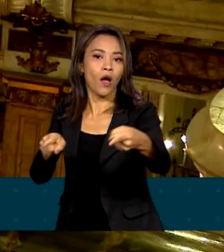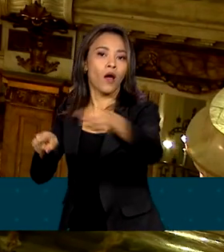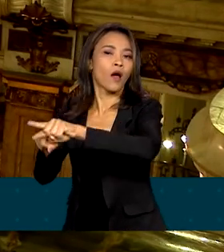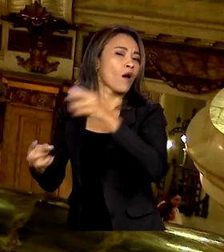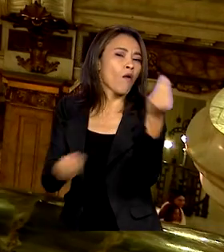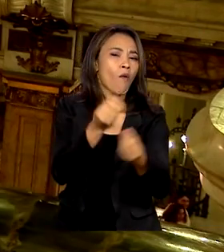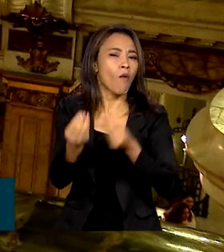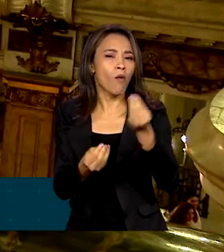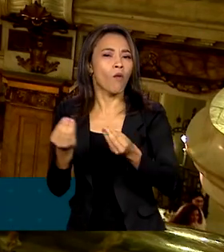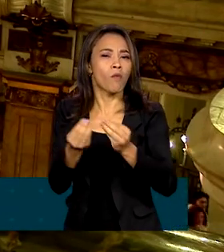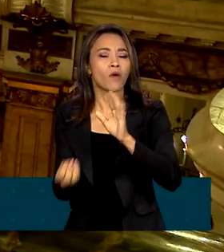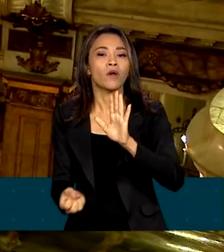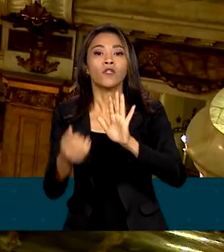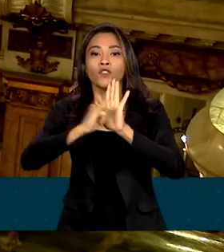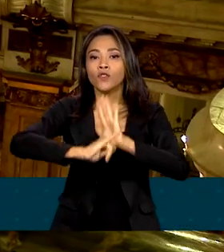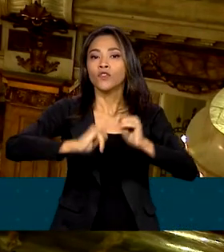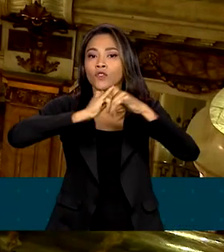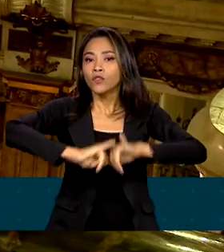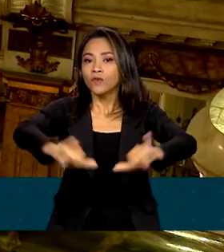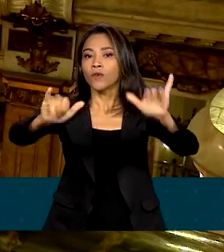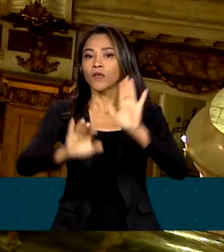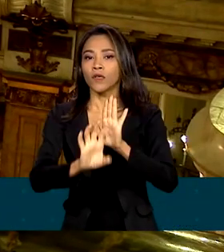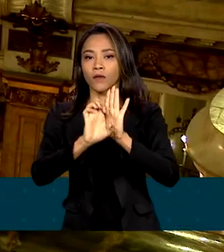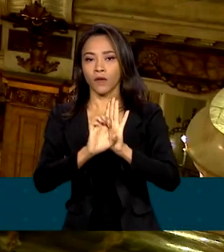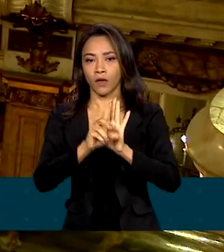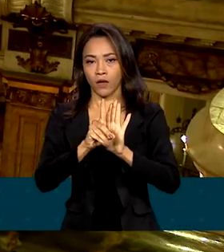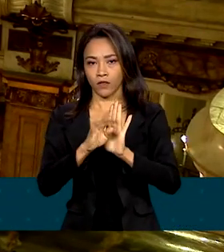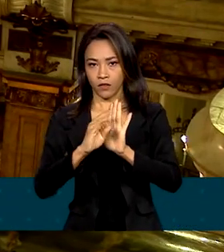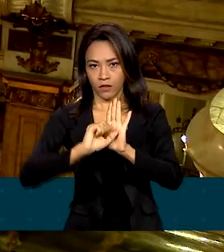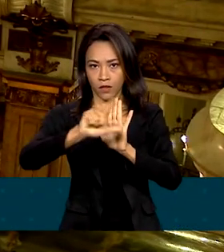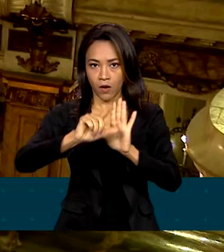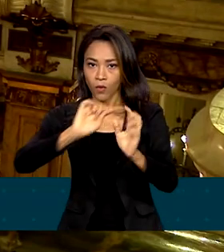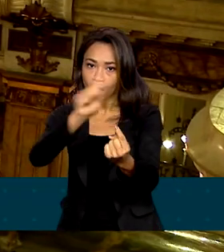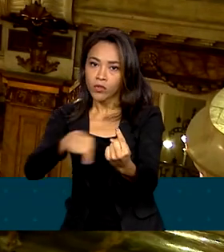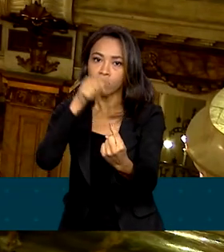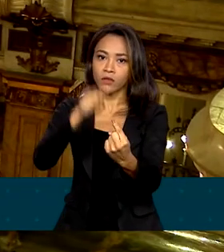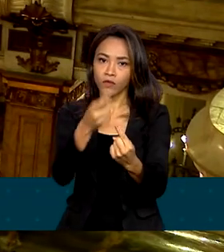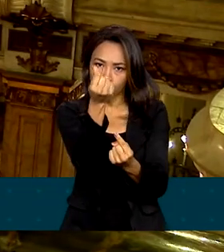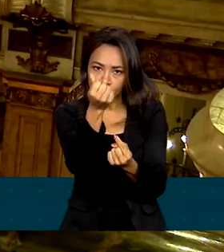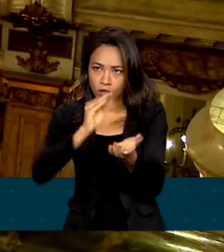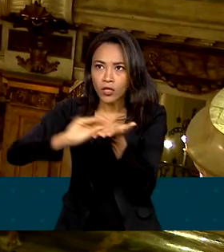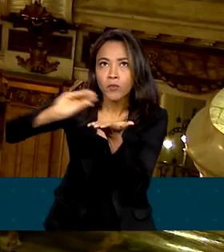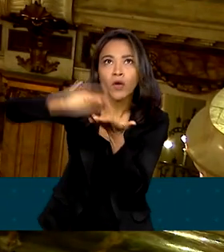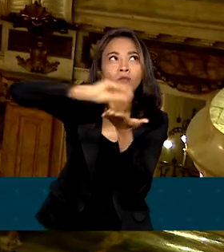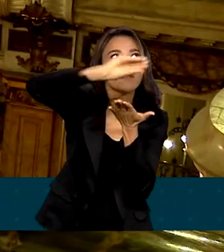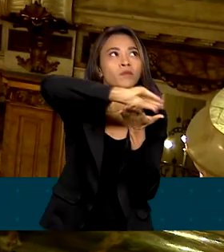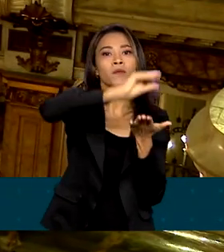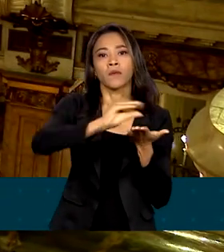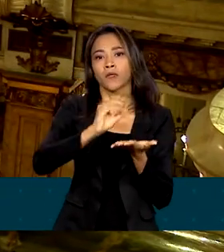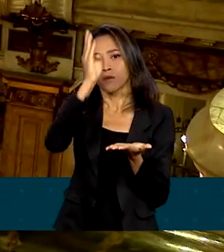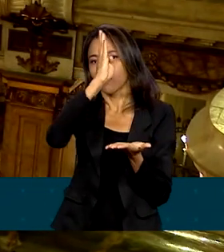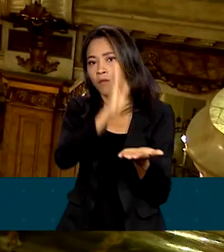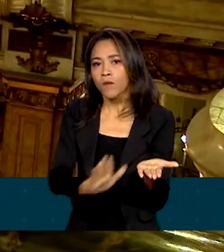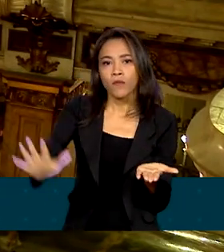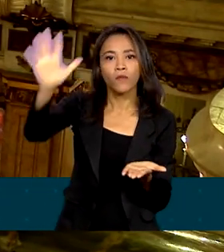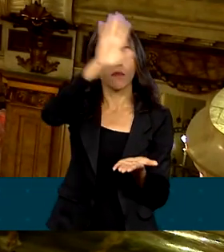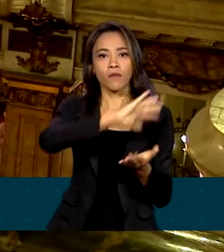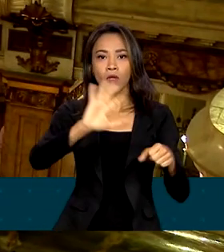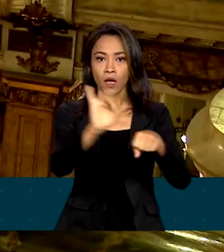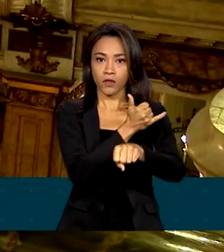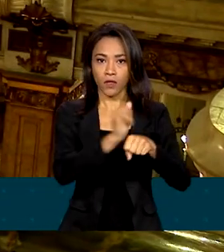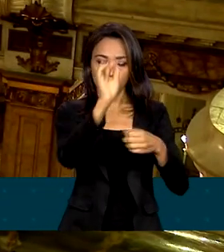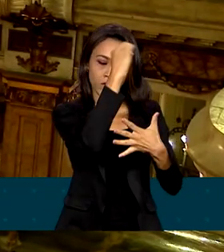editais públicos. A ideia é que os recursos sejam melhor distribuídos por todo o país. As medidas